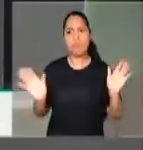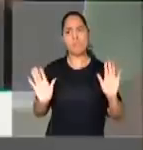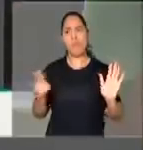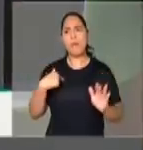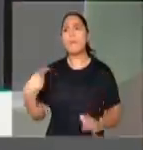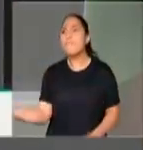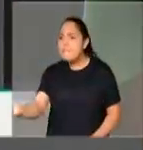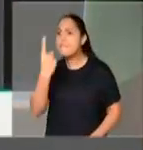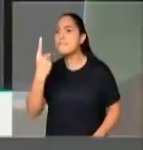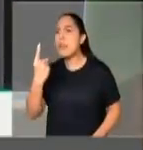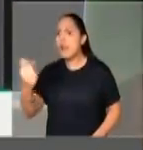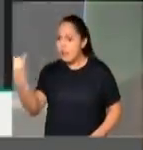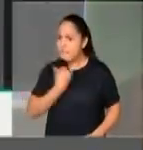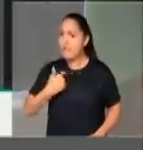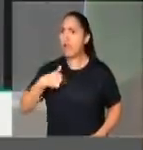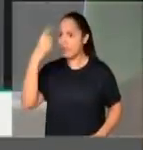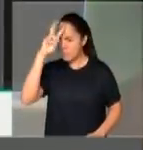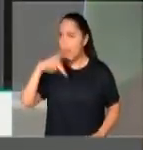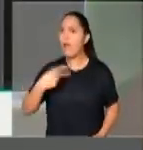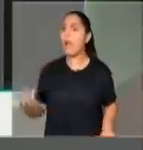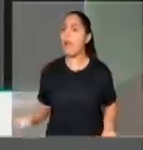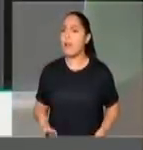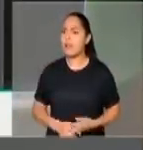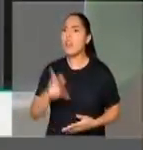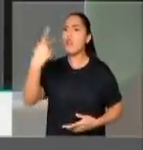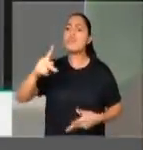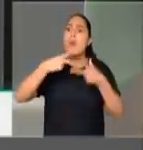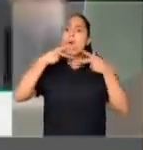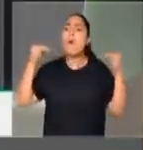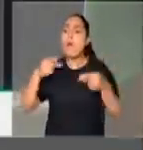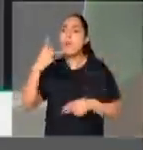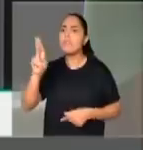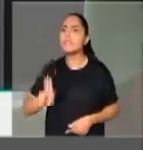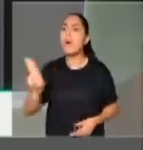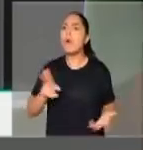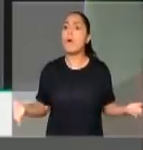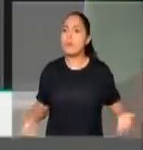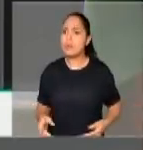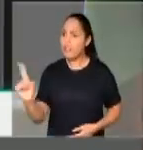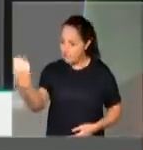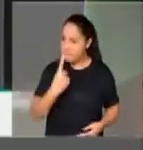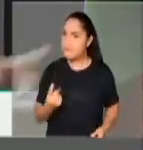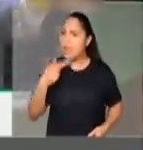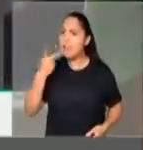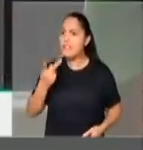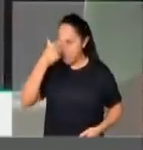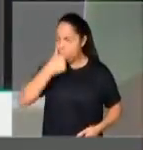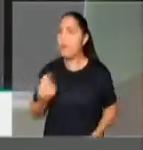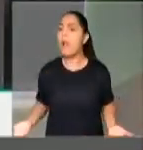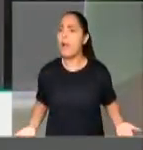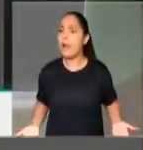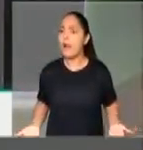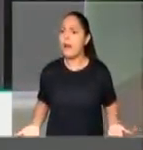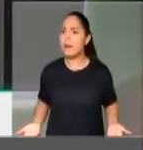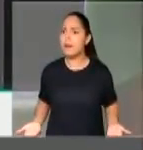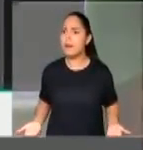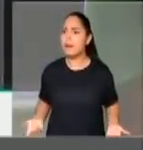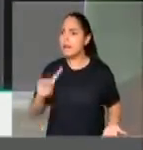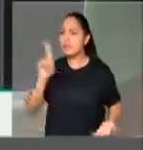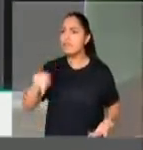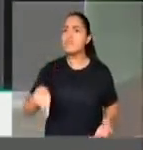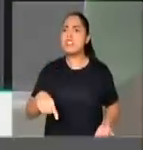pelas costas não, seja homem, honra essa cueca que tu veste e venha falar na minha cara, não seja